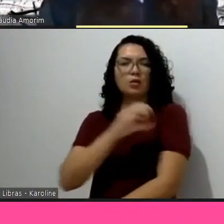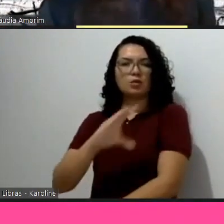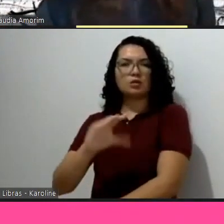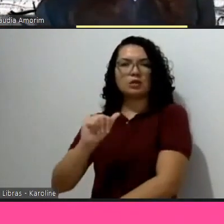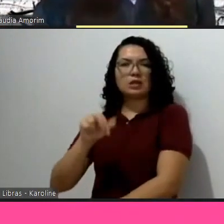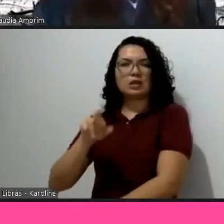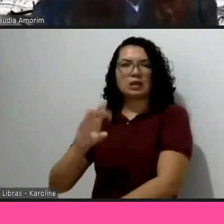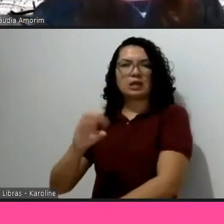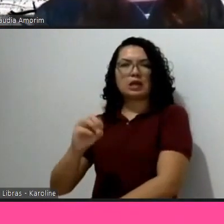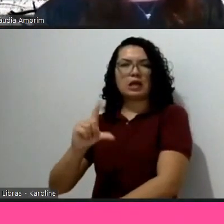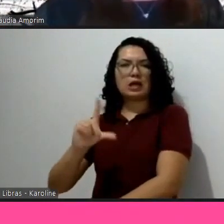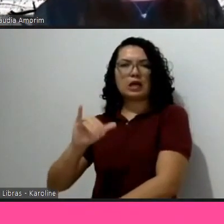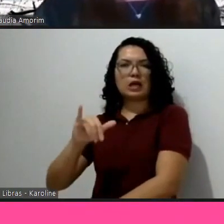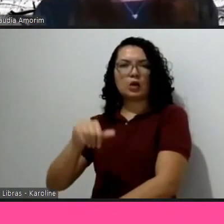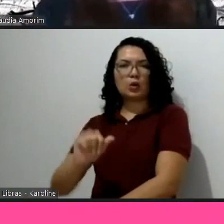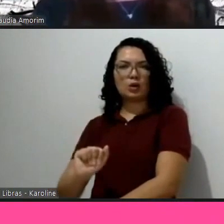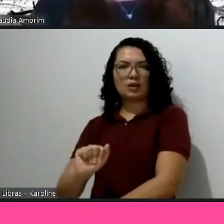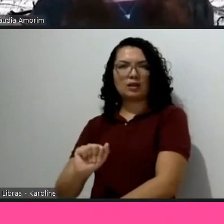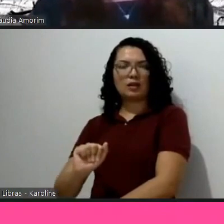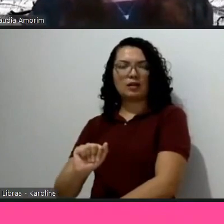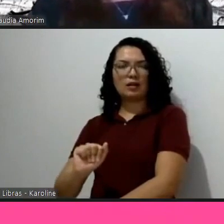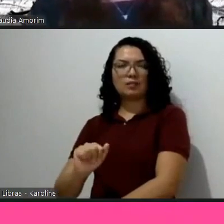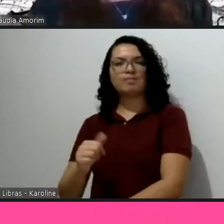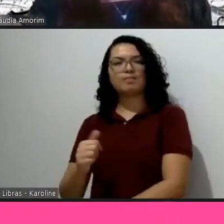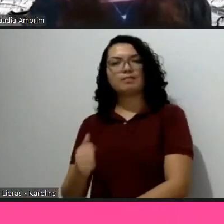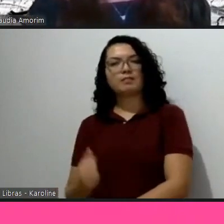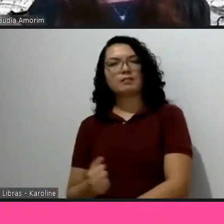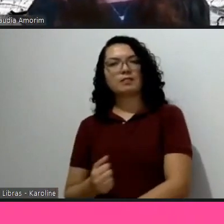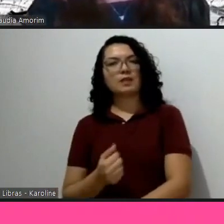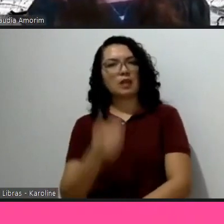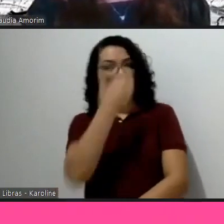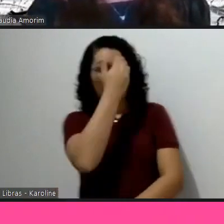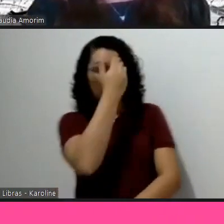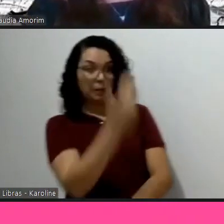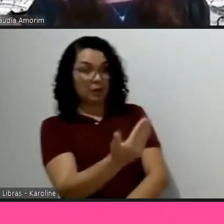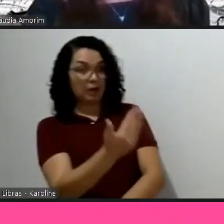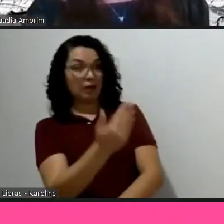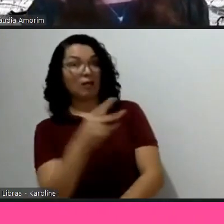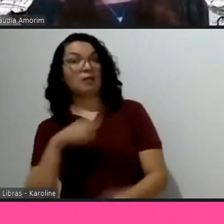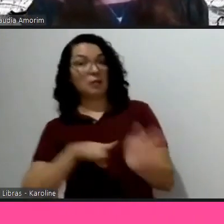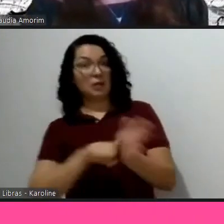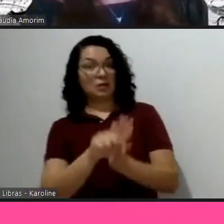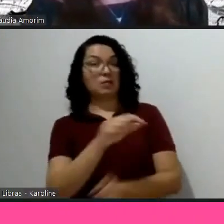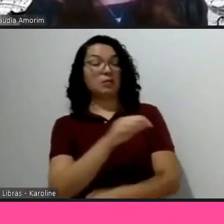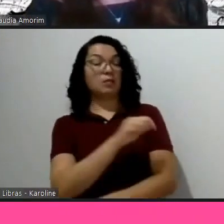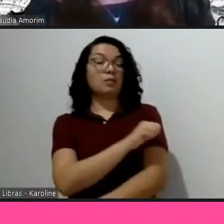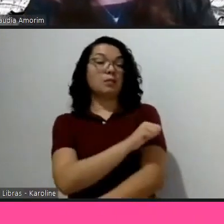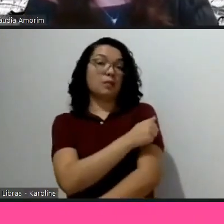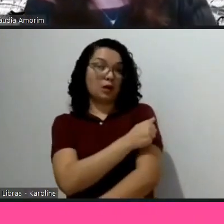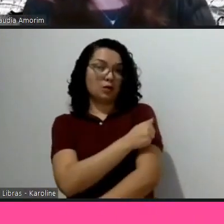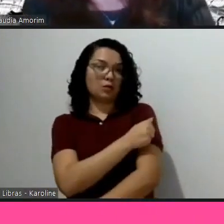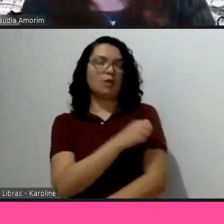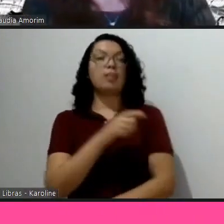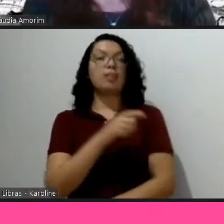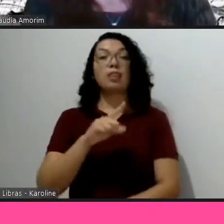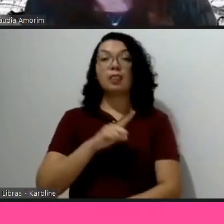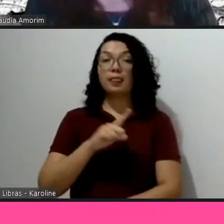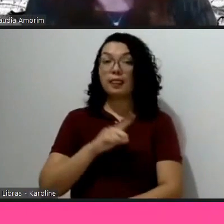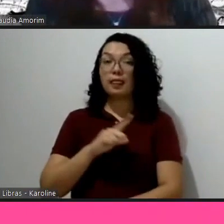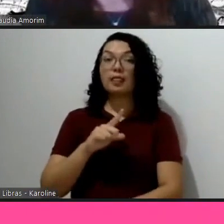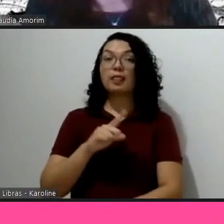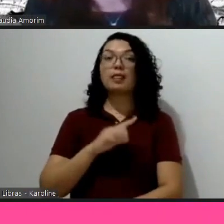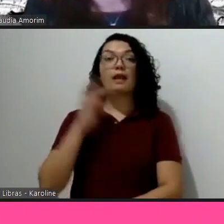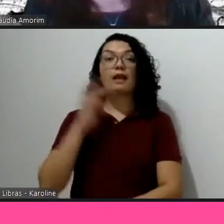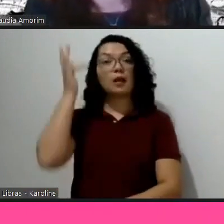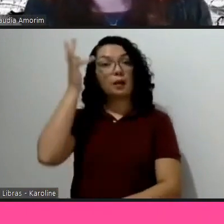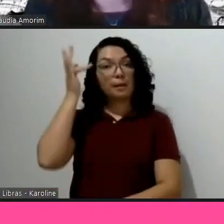Chaves. Chaves. Carolina, obrigada pela pergunta. Bom, tem uma corrente sim que vai por esse lado,